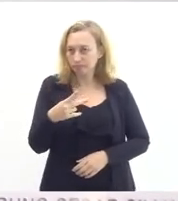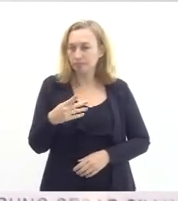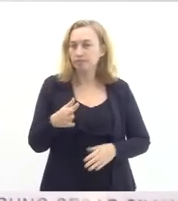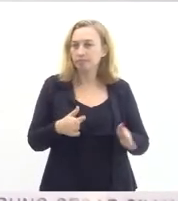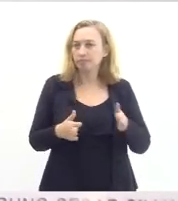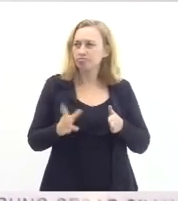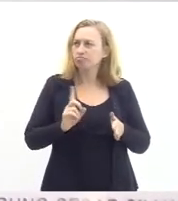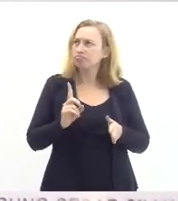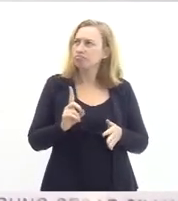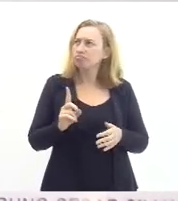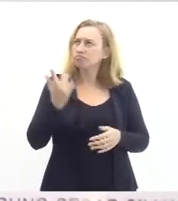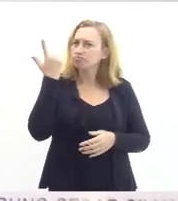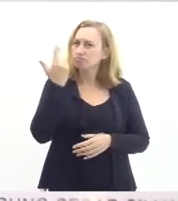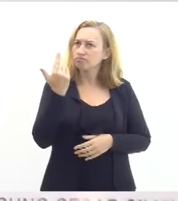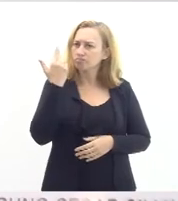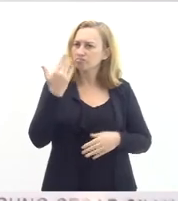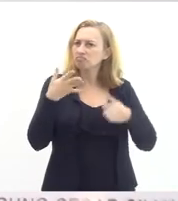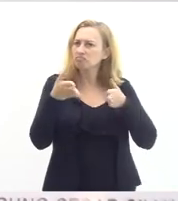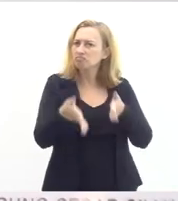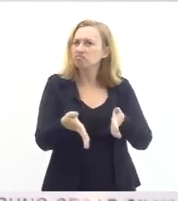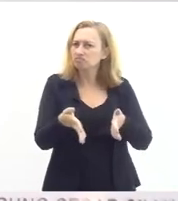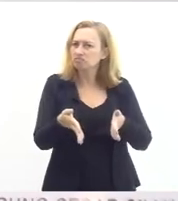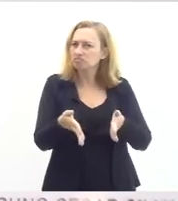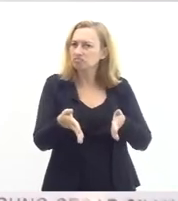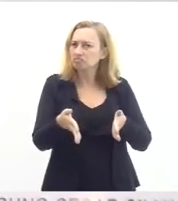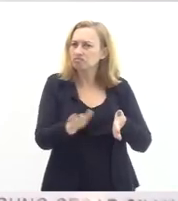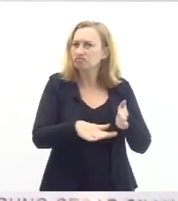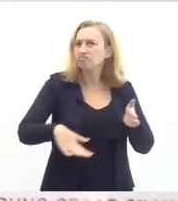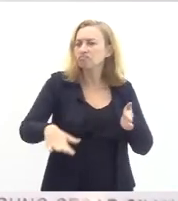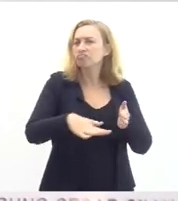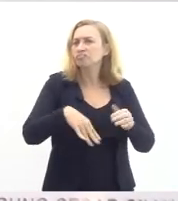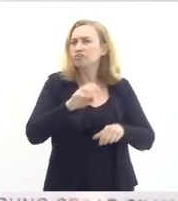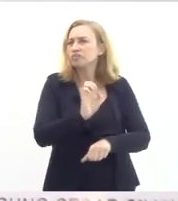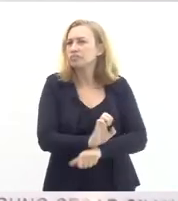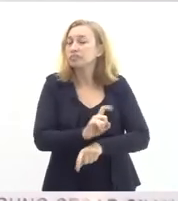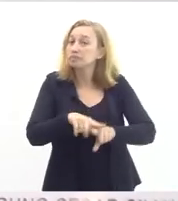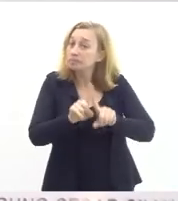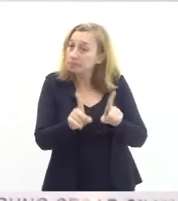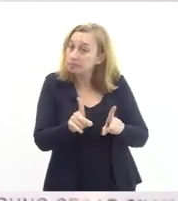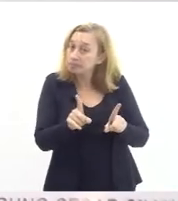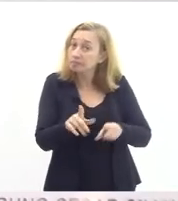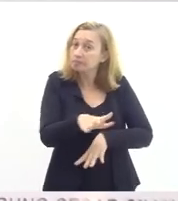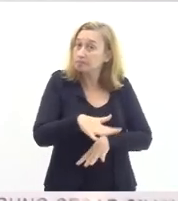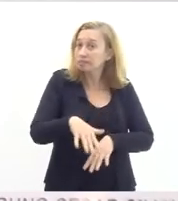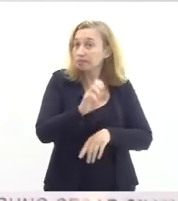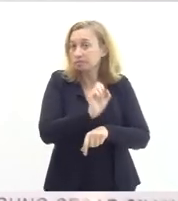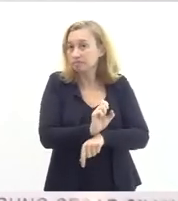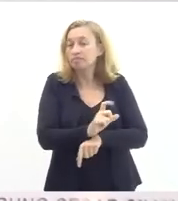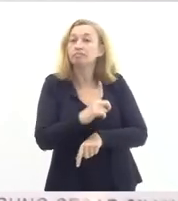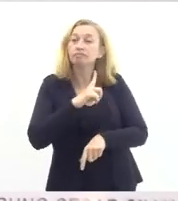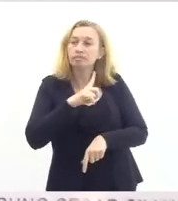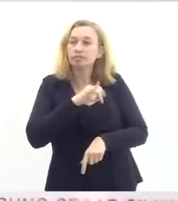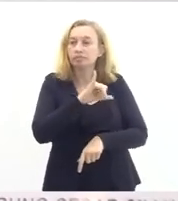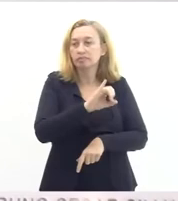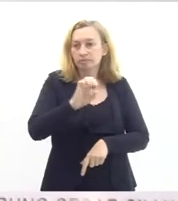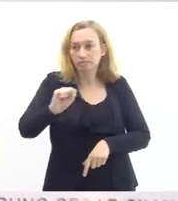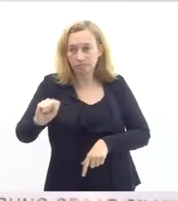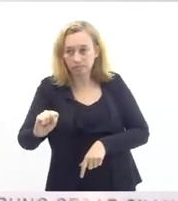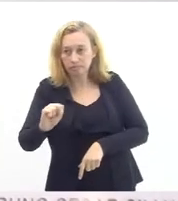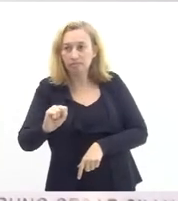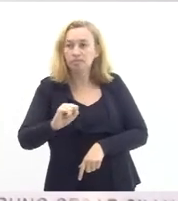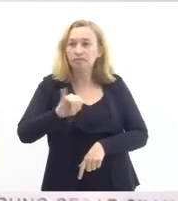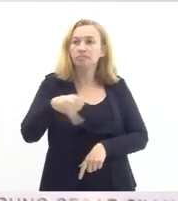segmento de foco da rede estadual mas a rede estadual tem o ISERJ e tem outras